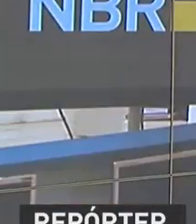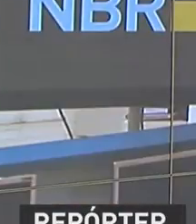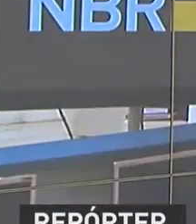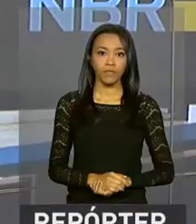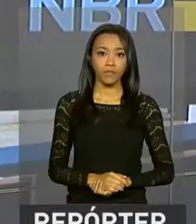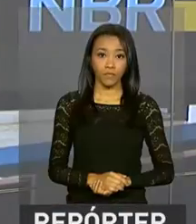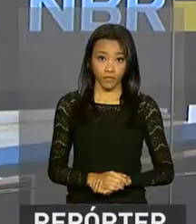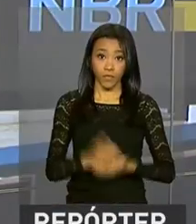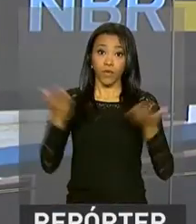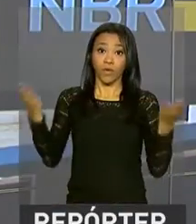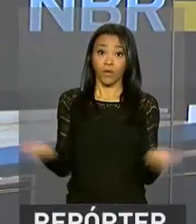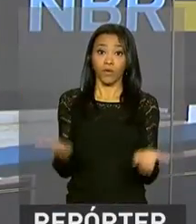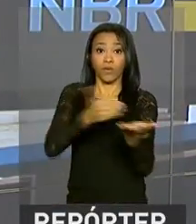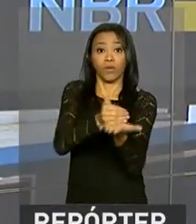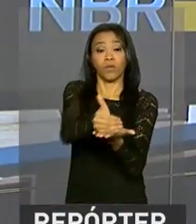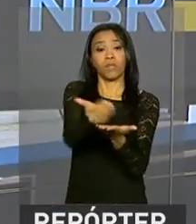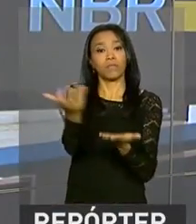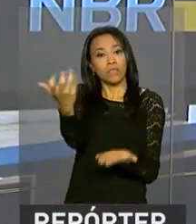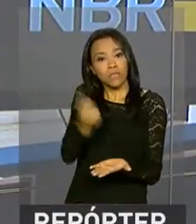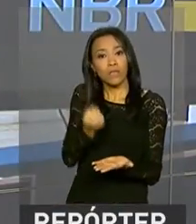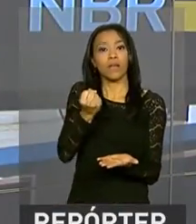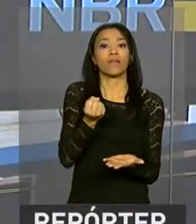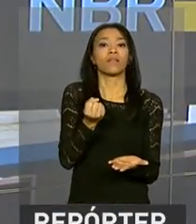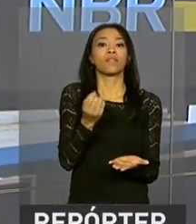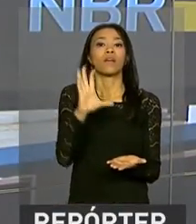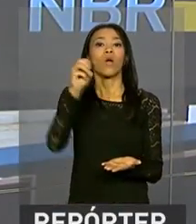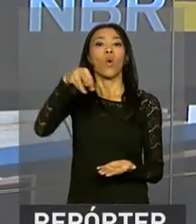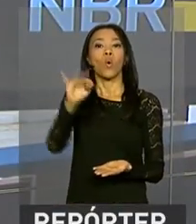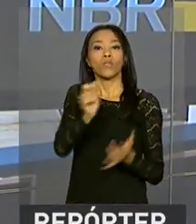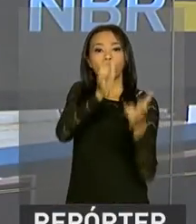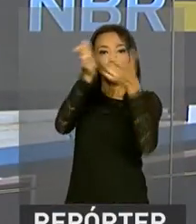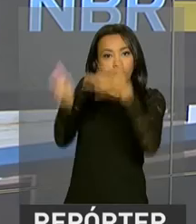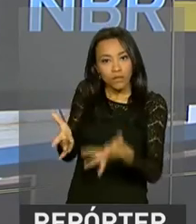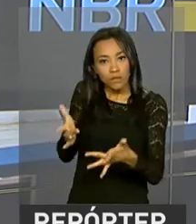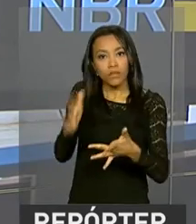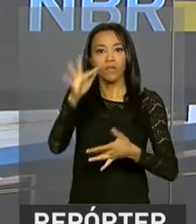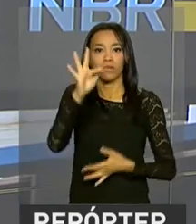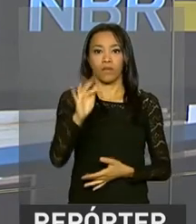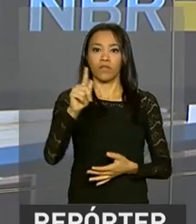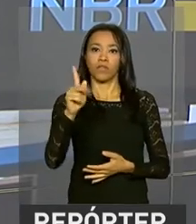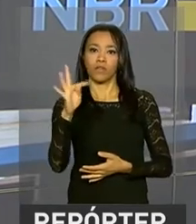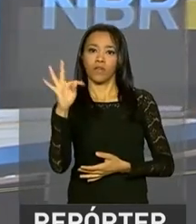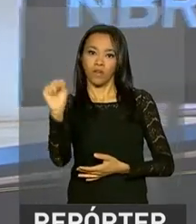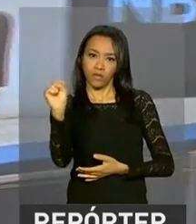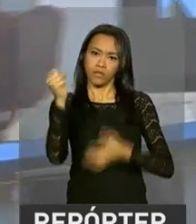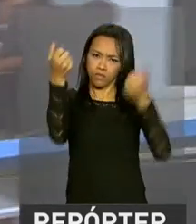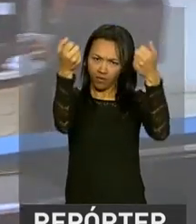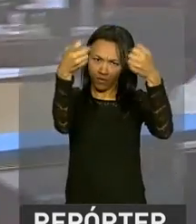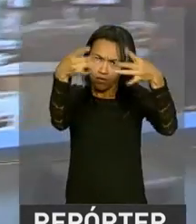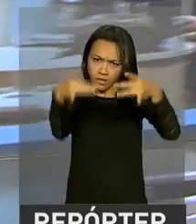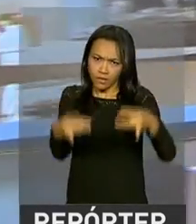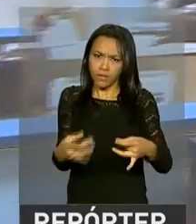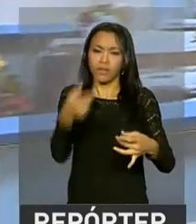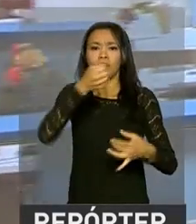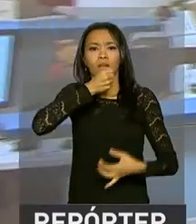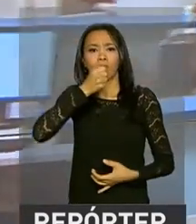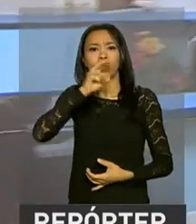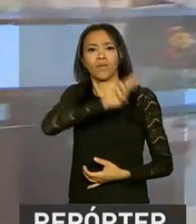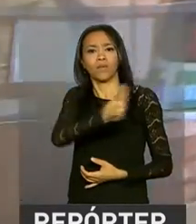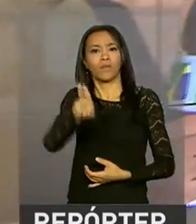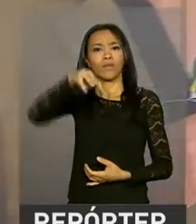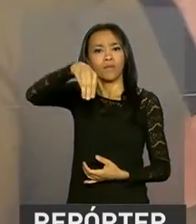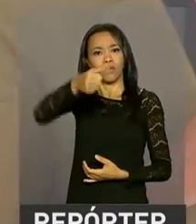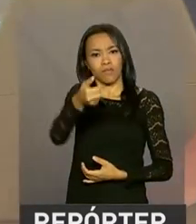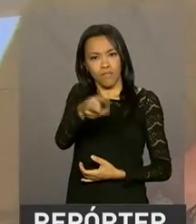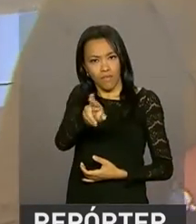E começam hoje os saques das contas inativas do FGTS. Vamos saber os detalhes com o repórter Mara Kenup, ao vivo,